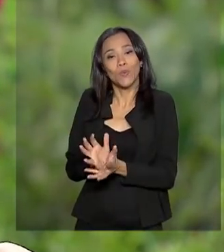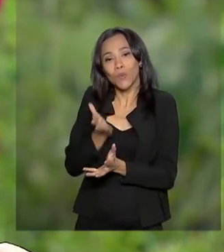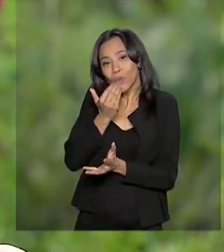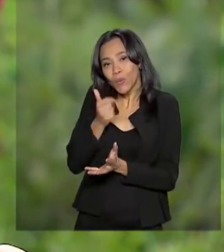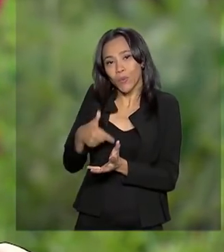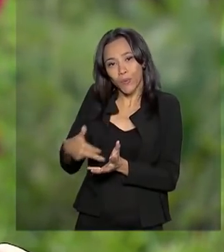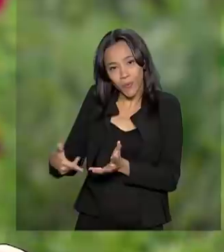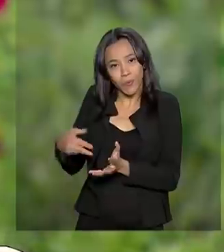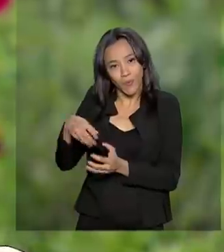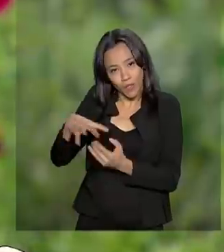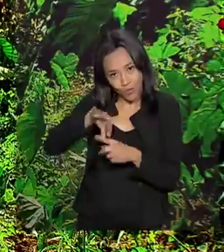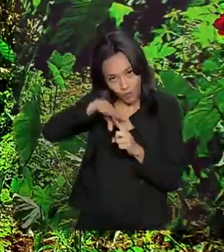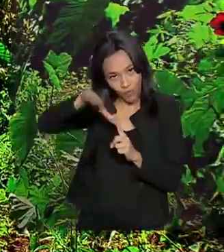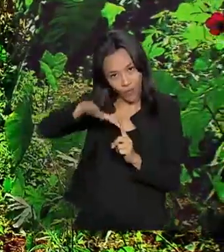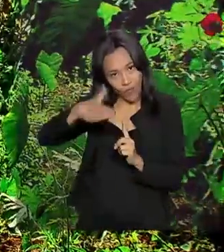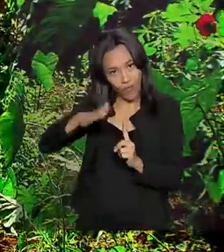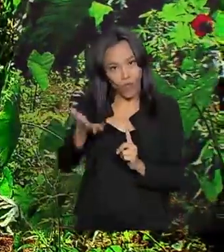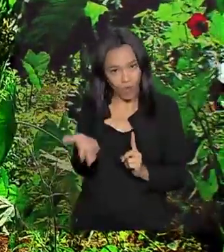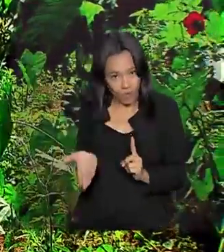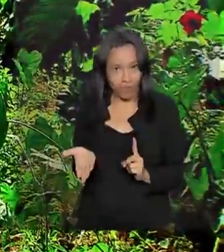a humanidade.